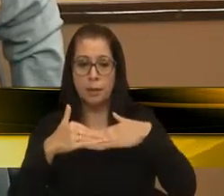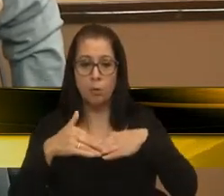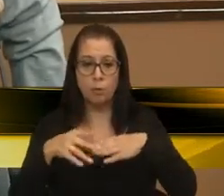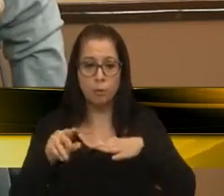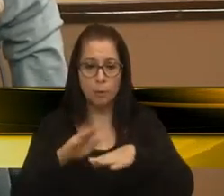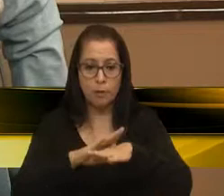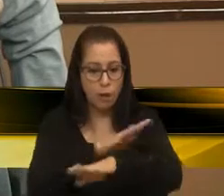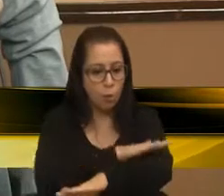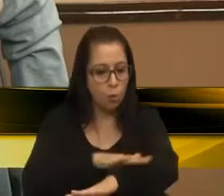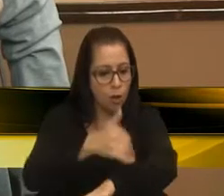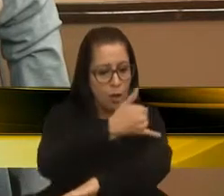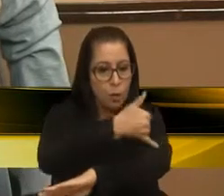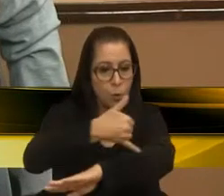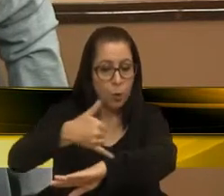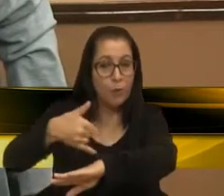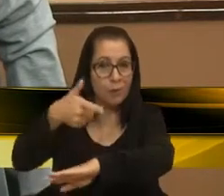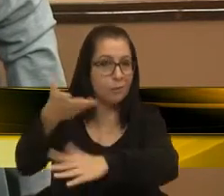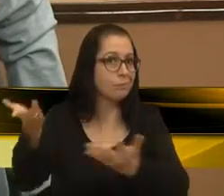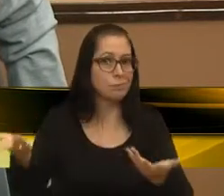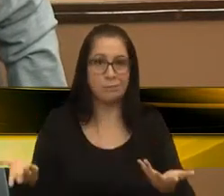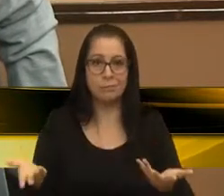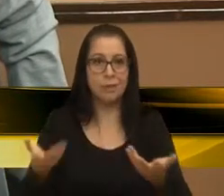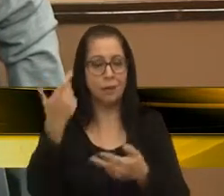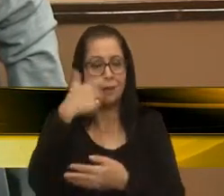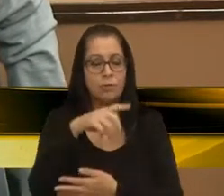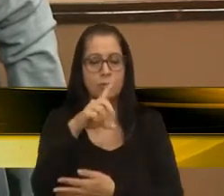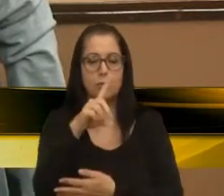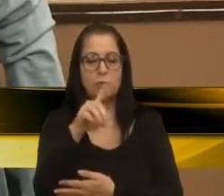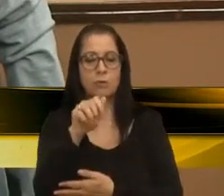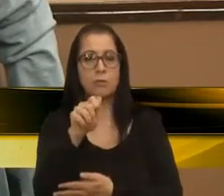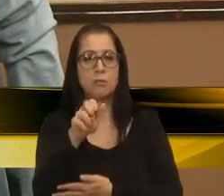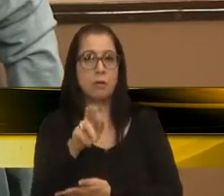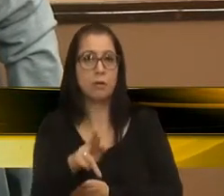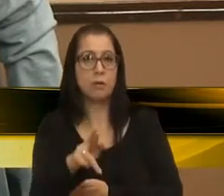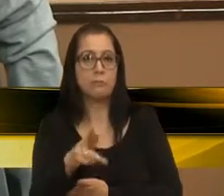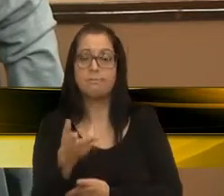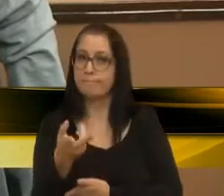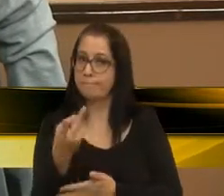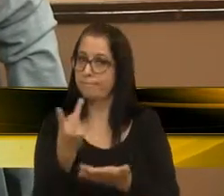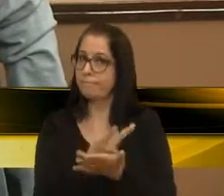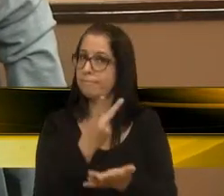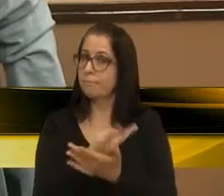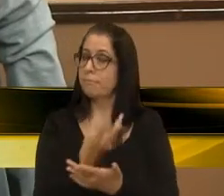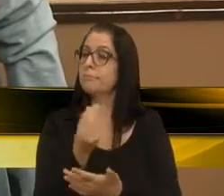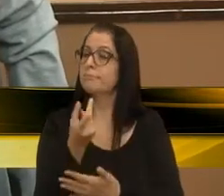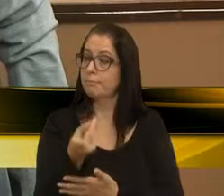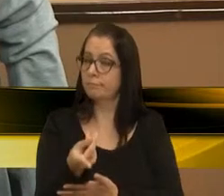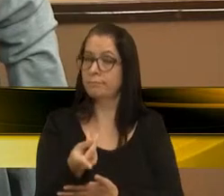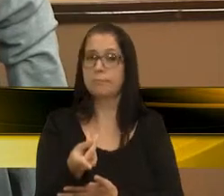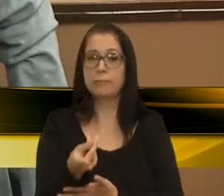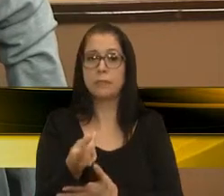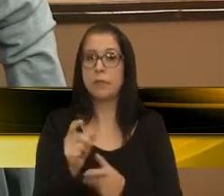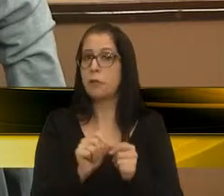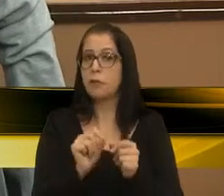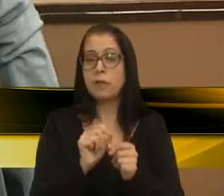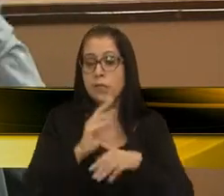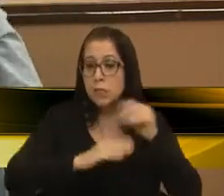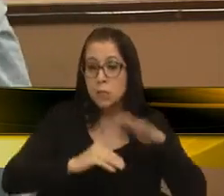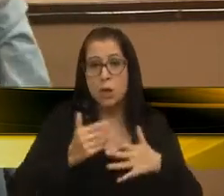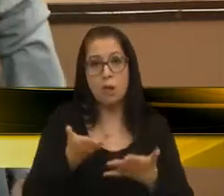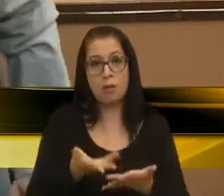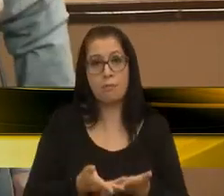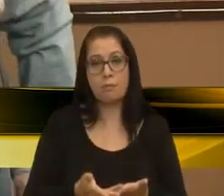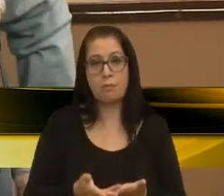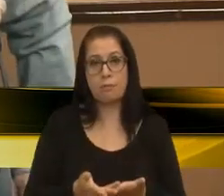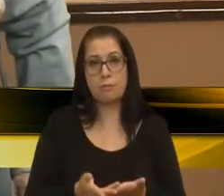eu acho que, o Daer, está pecando, nesse sentido, e muito, e não fazer, essas obras, aí, que,